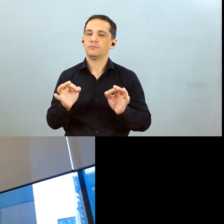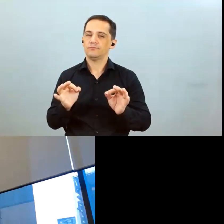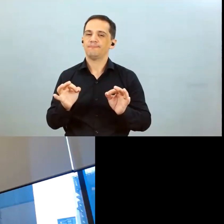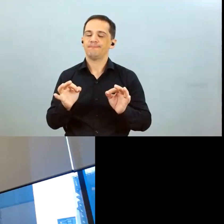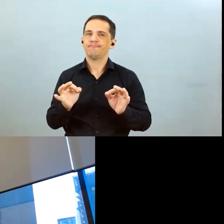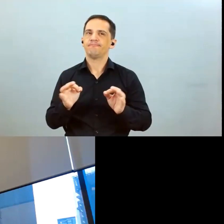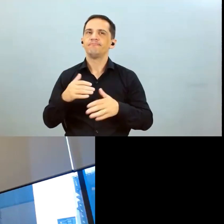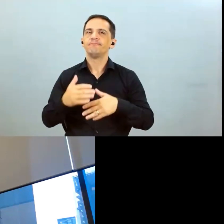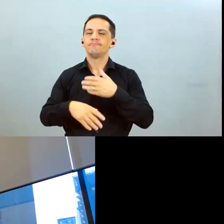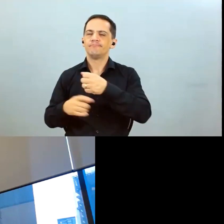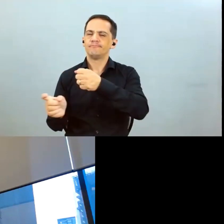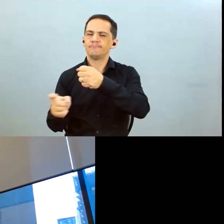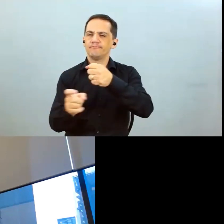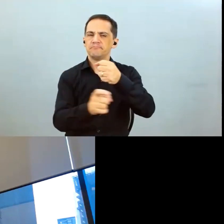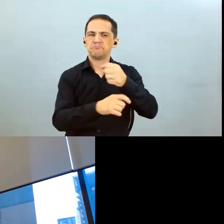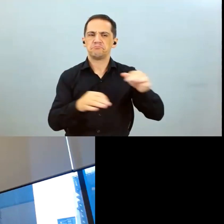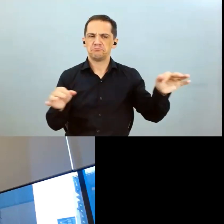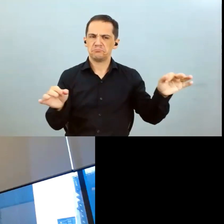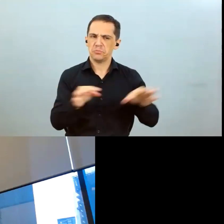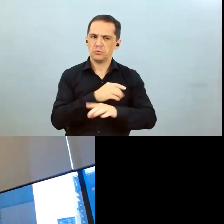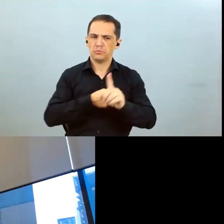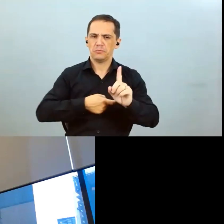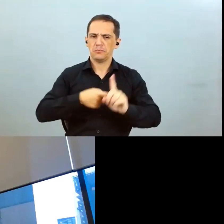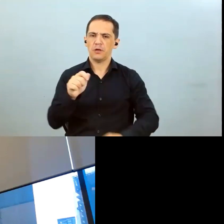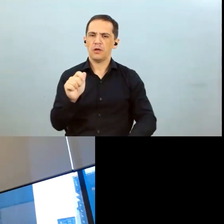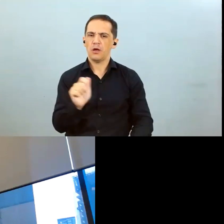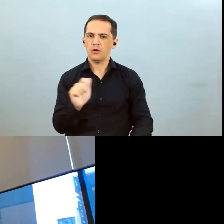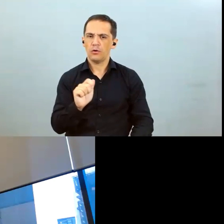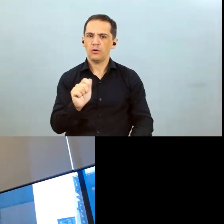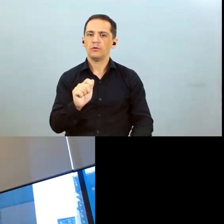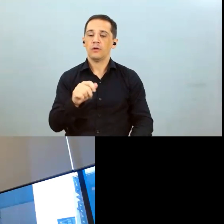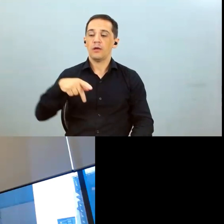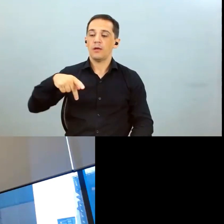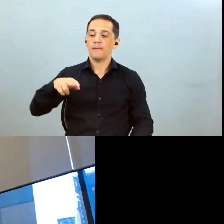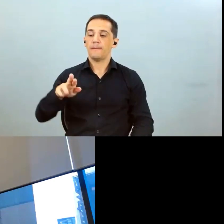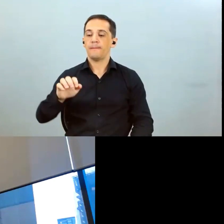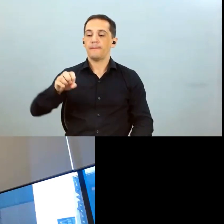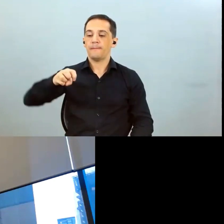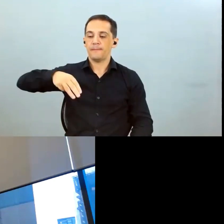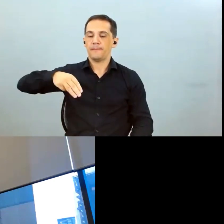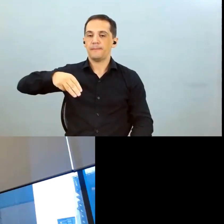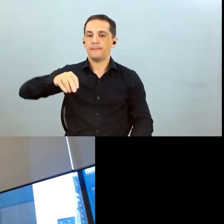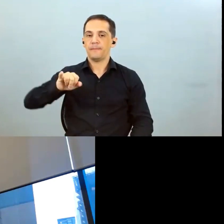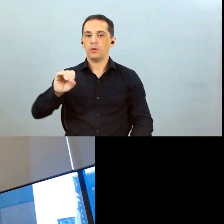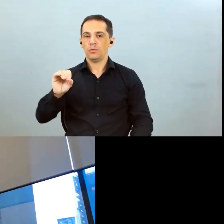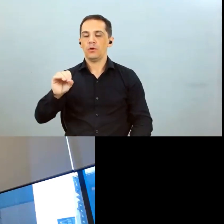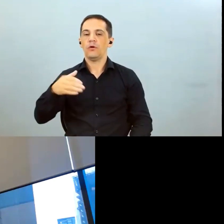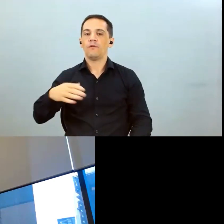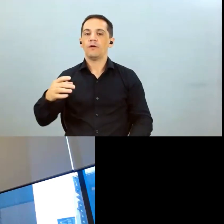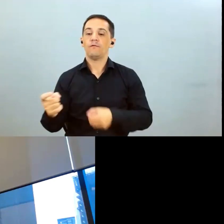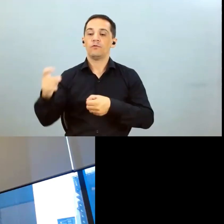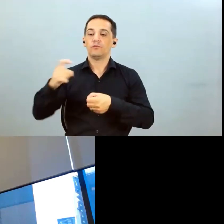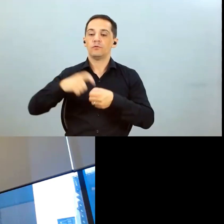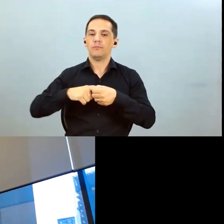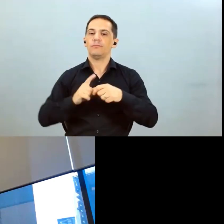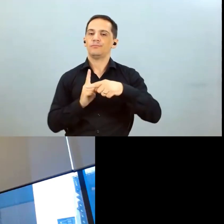concluir a safra e ali em agosto os prêmios devem voltar para o patamar positivo e aí